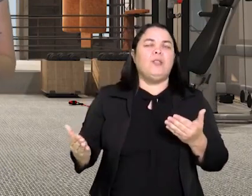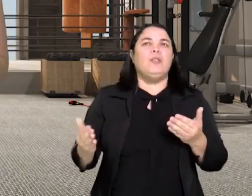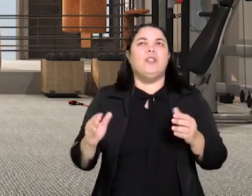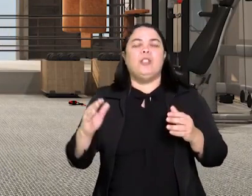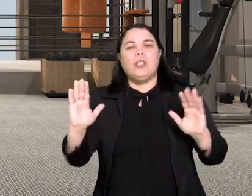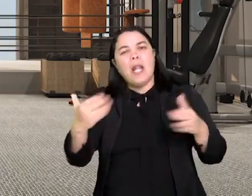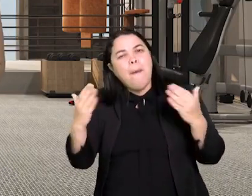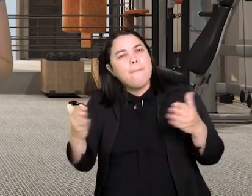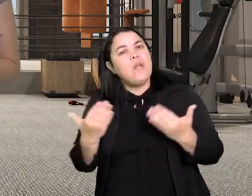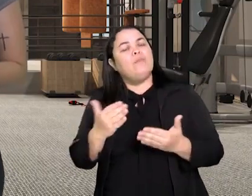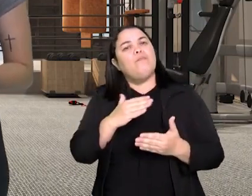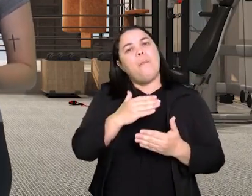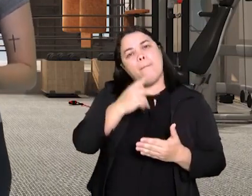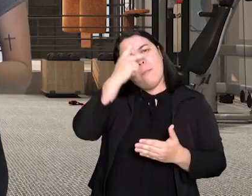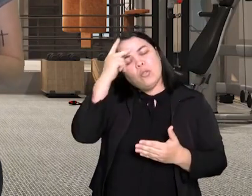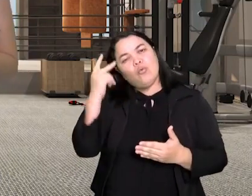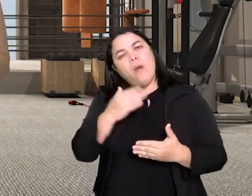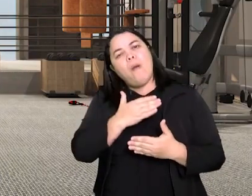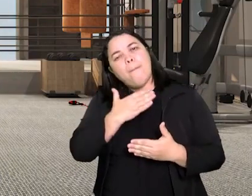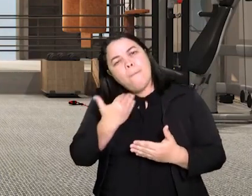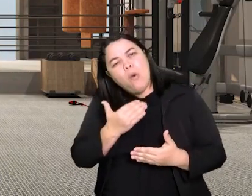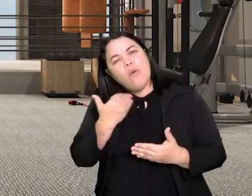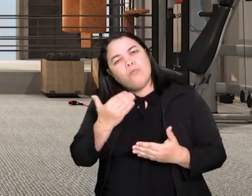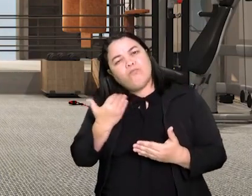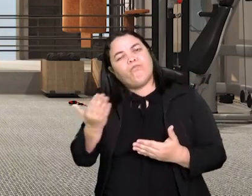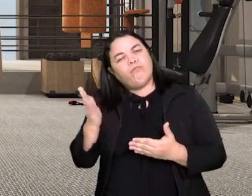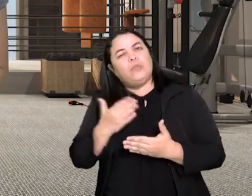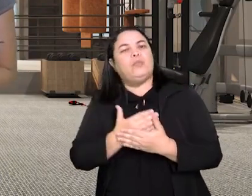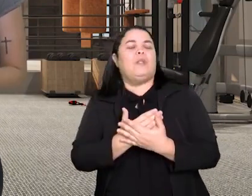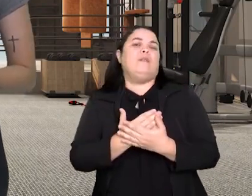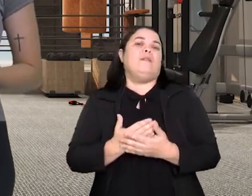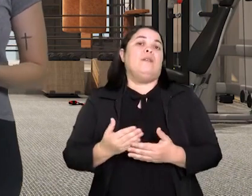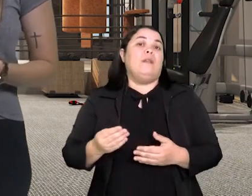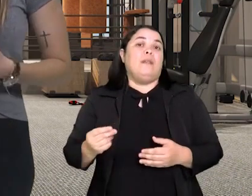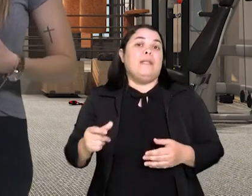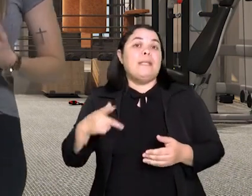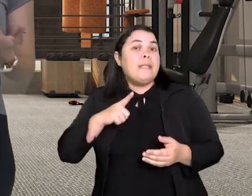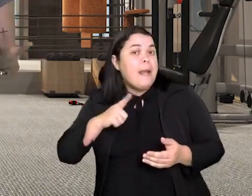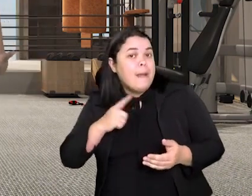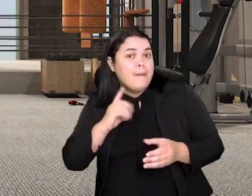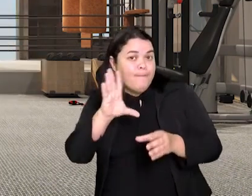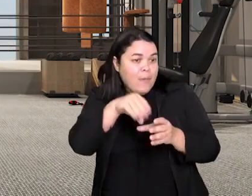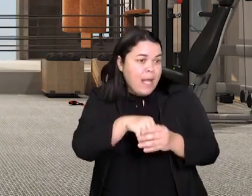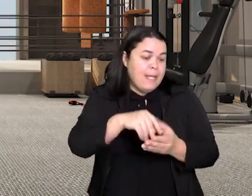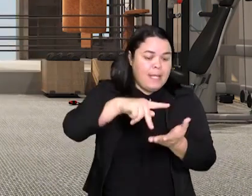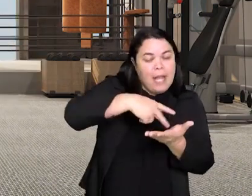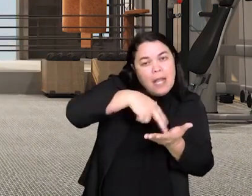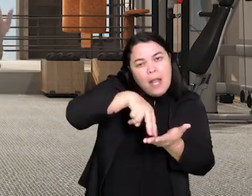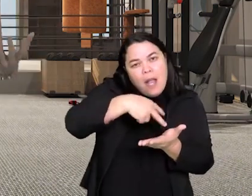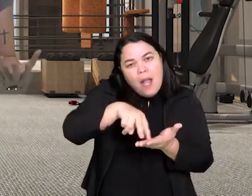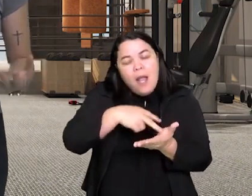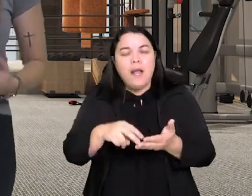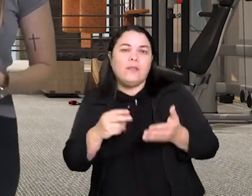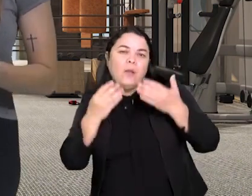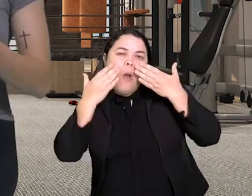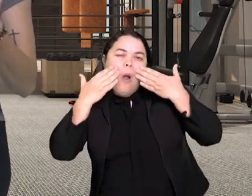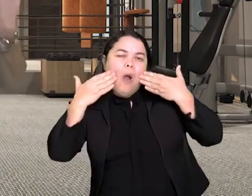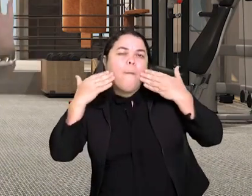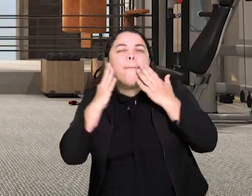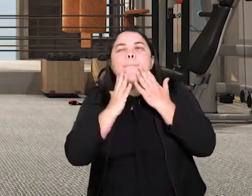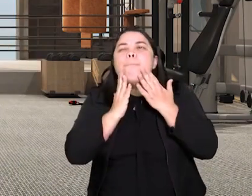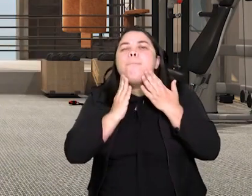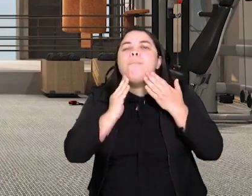acontecem danças, lutas, rezas e ladainhas. Nesse festival, eles se pintam,